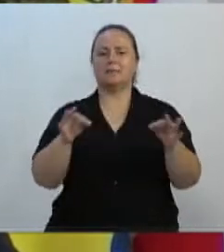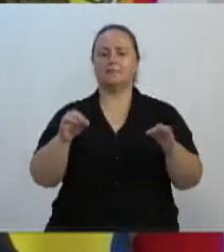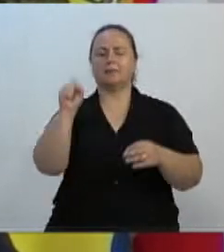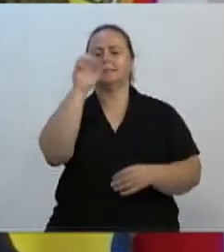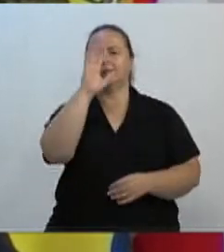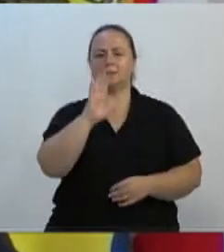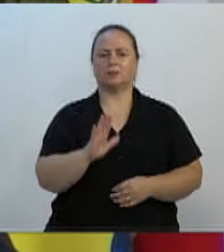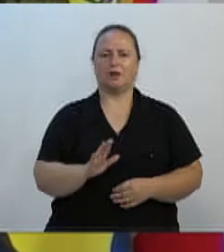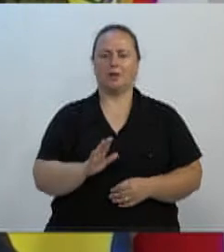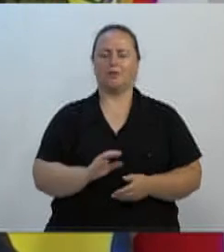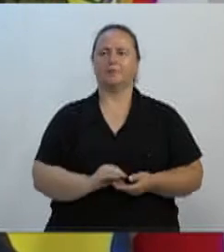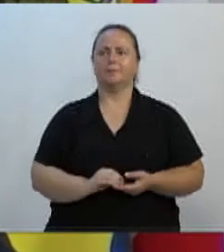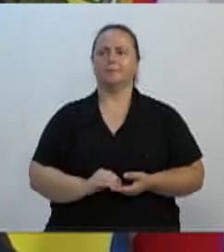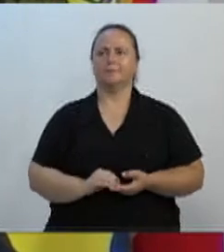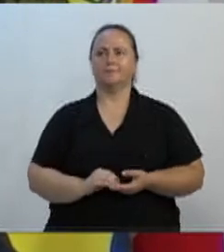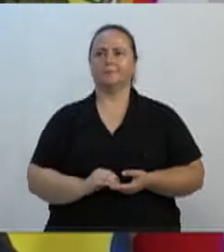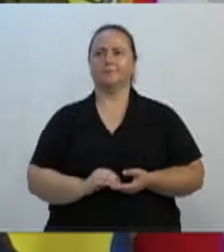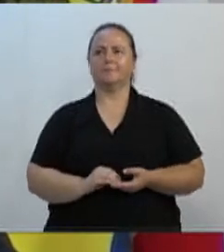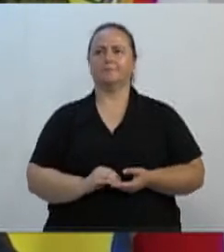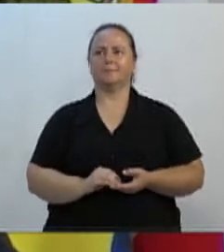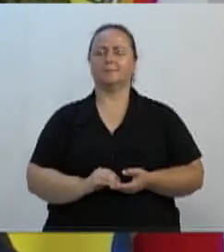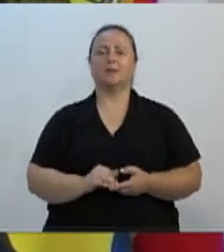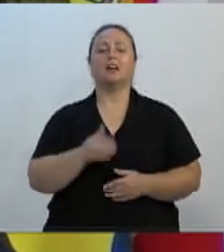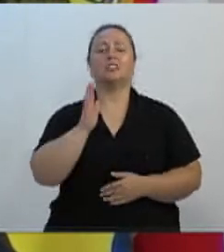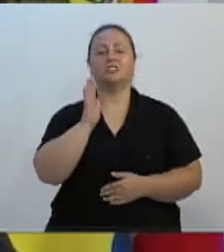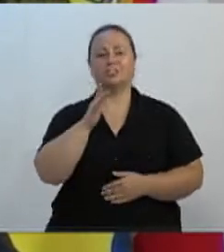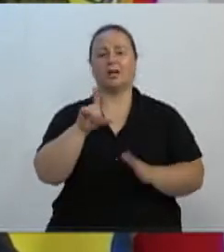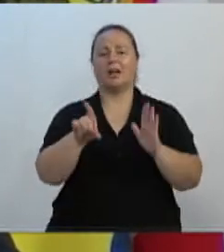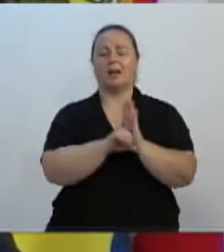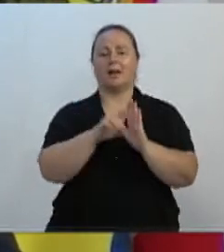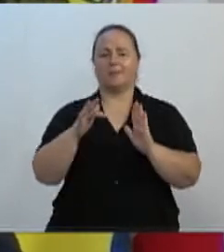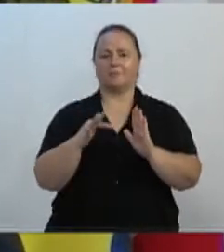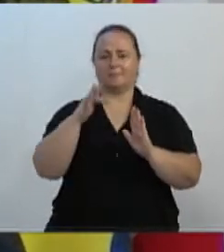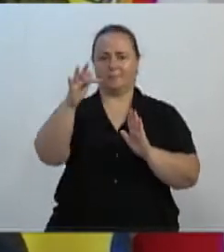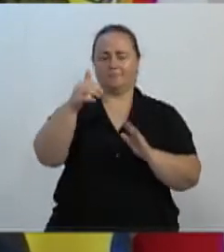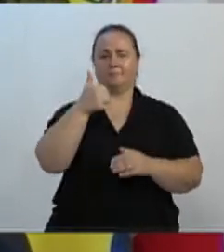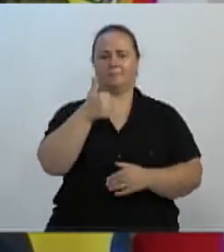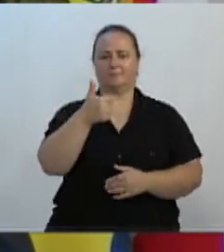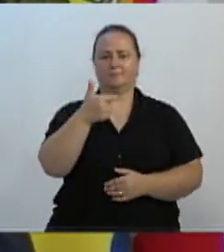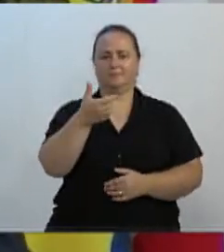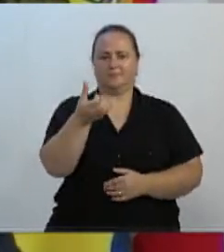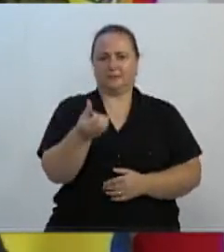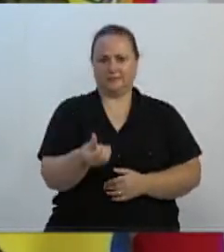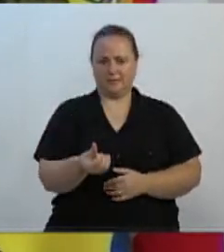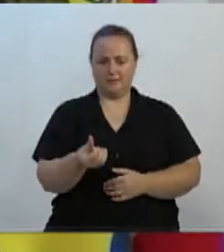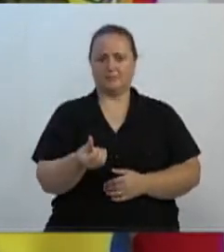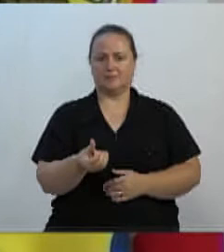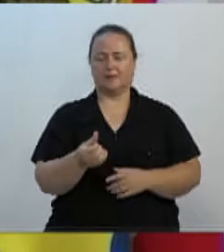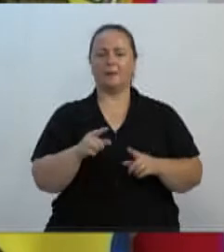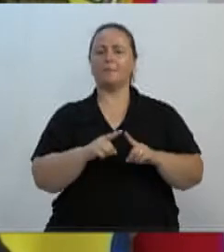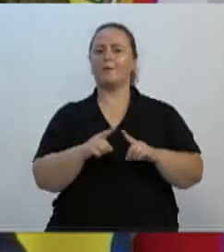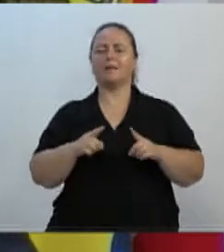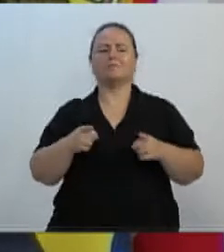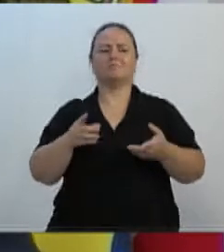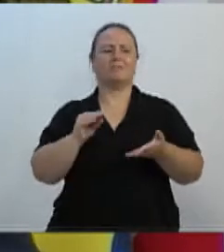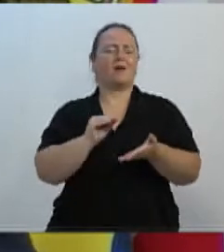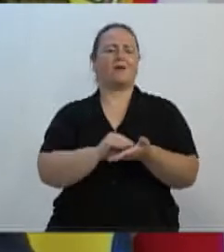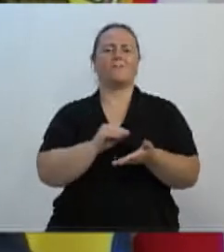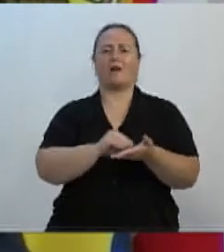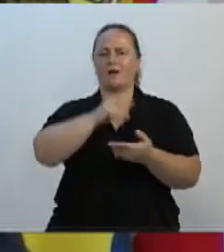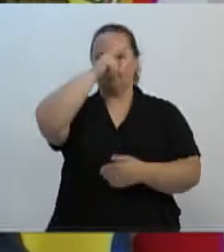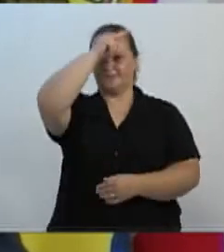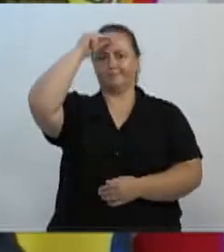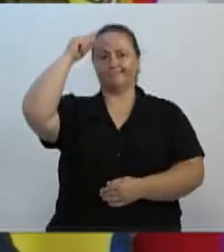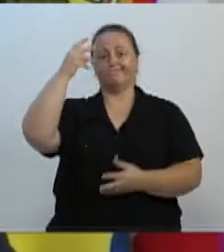uma prerrogativa já estabelecida na Lei Federal 126, porém, ela não tem sido cumprida pelo Poder Executivo,